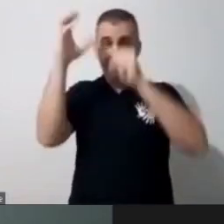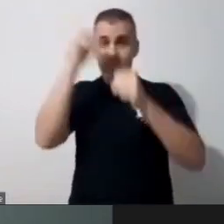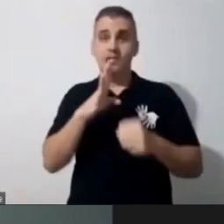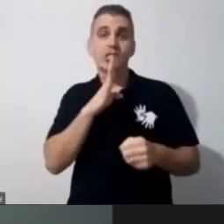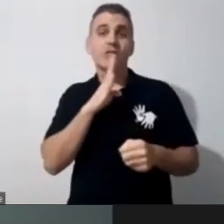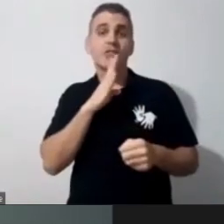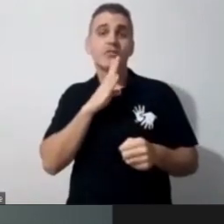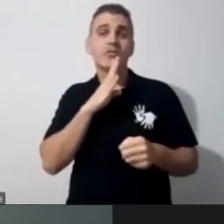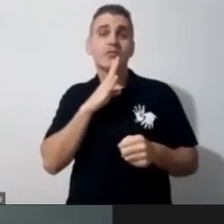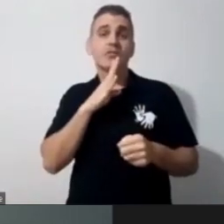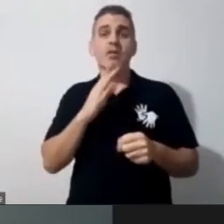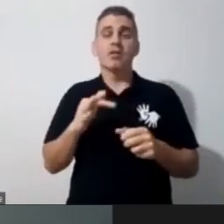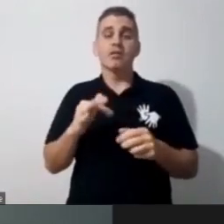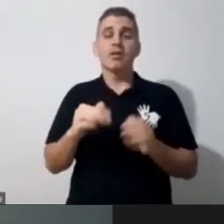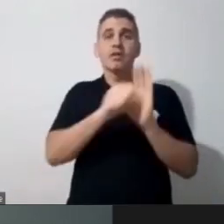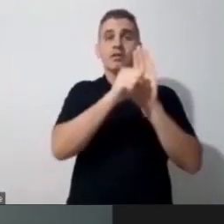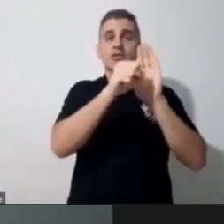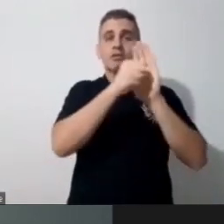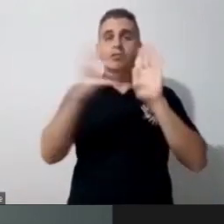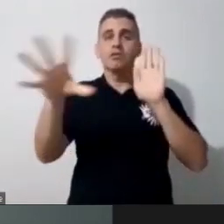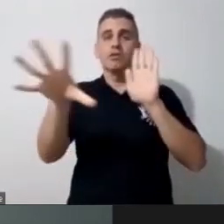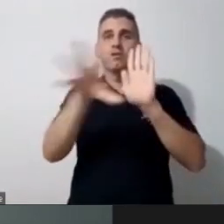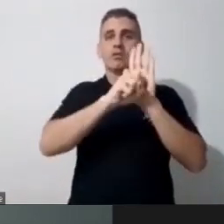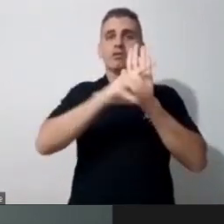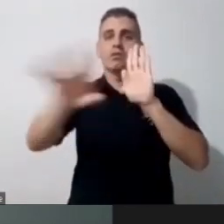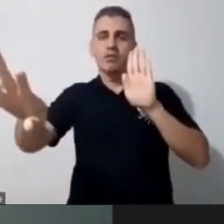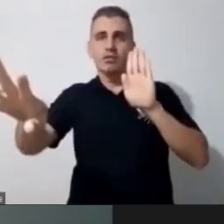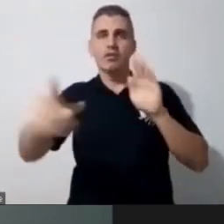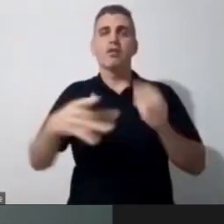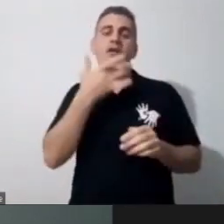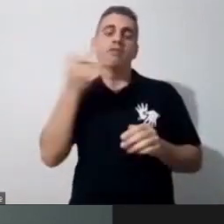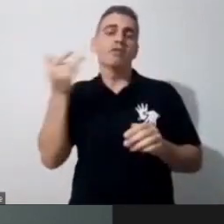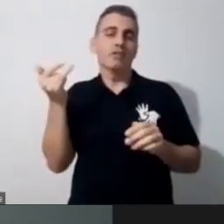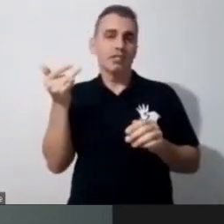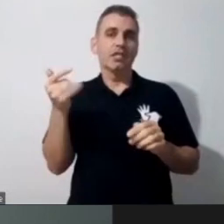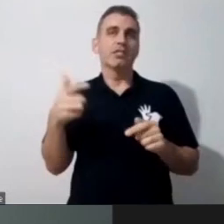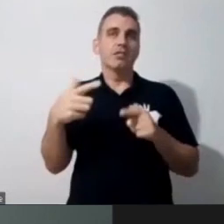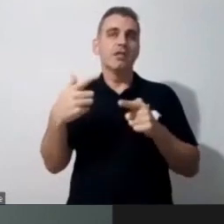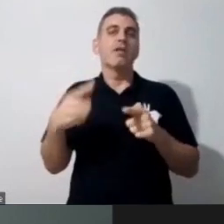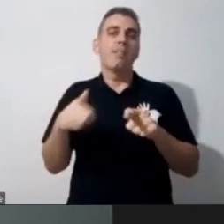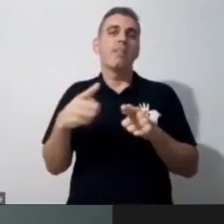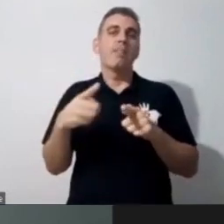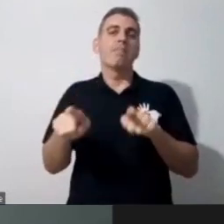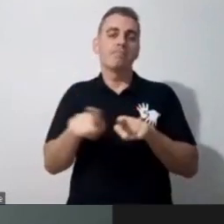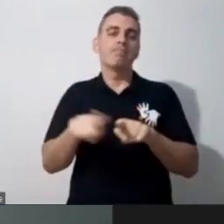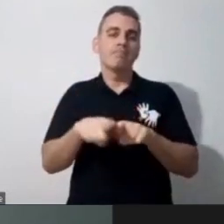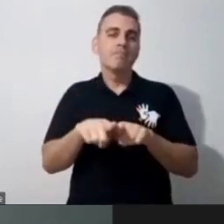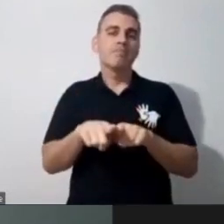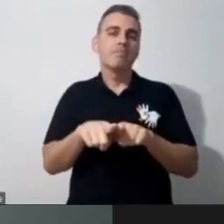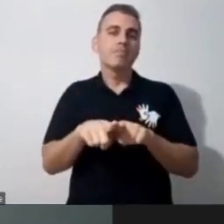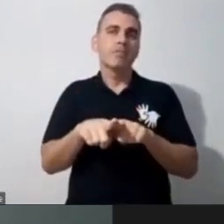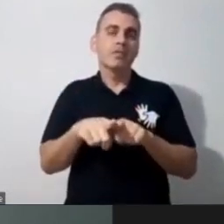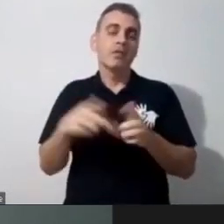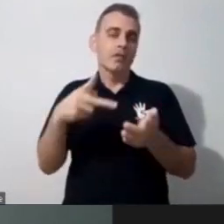sobre isso também. E isso ficou muito, assim, no meu refletido. Porque é verdade. A gente estava